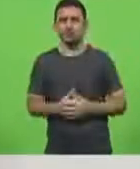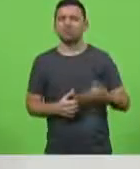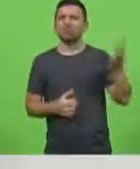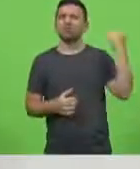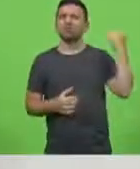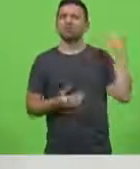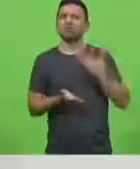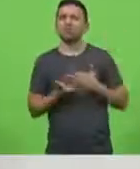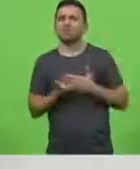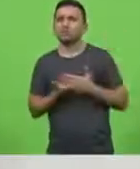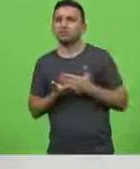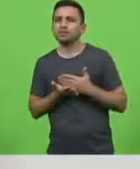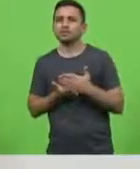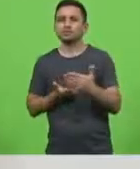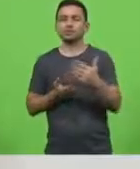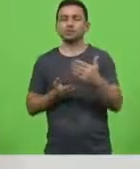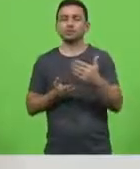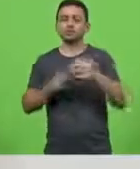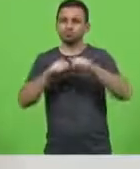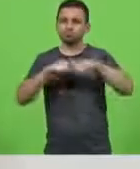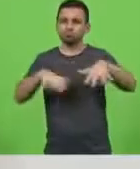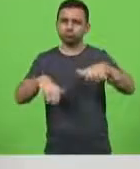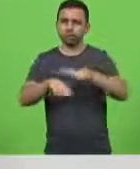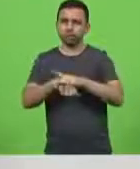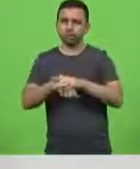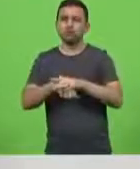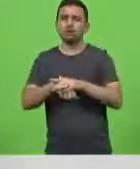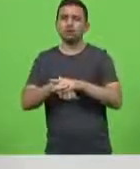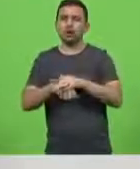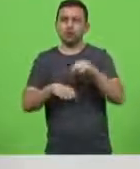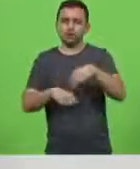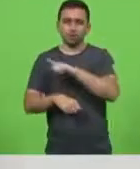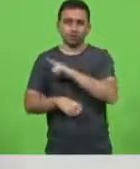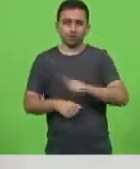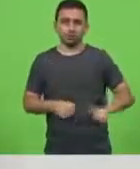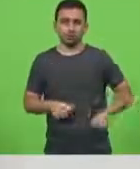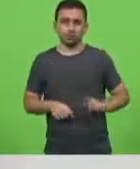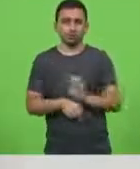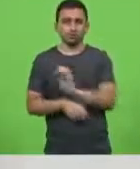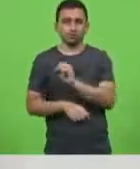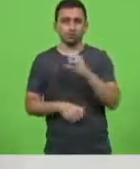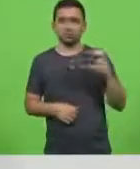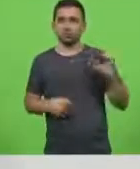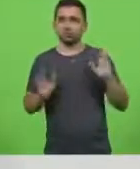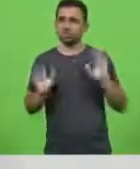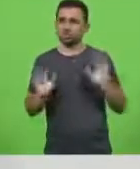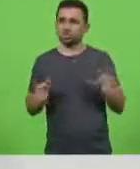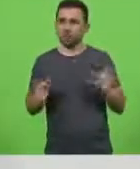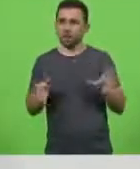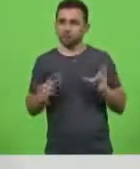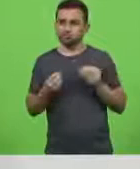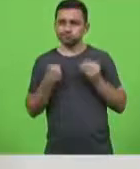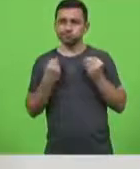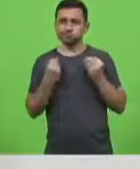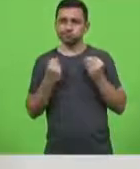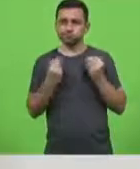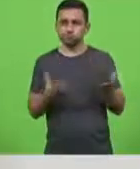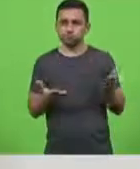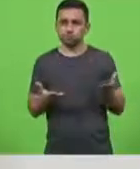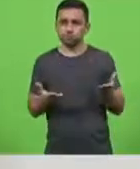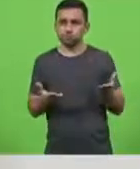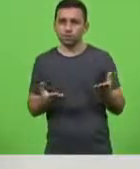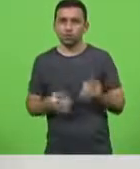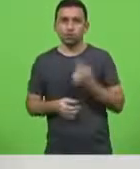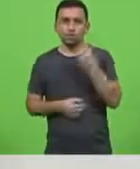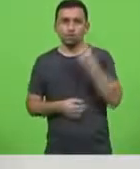da pandemia o governo do estado de santa catarina já disponibilizou pelo menos 1